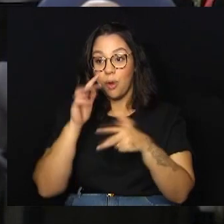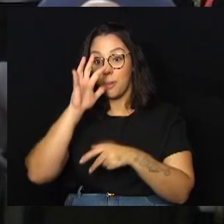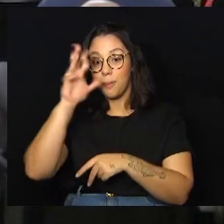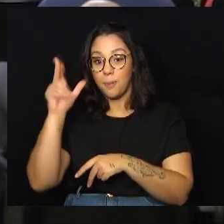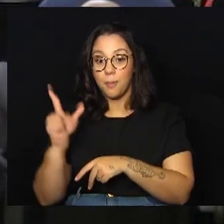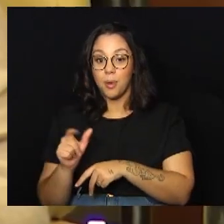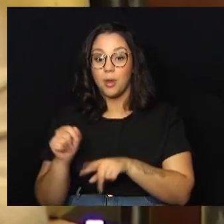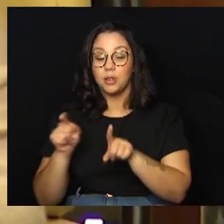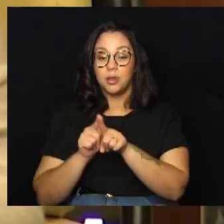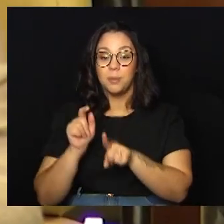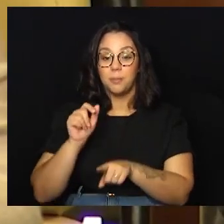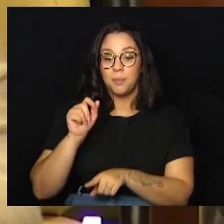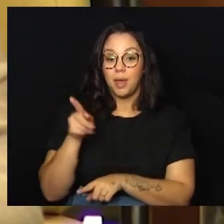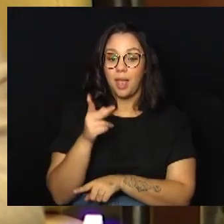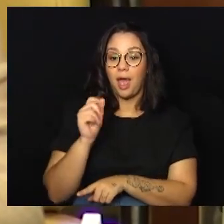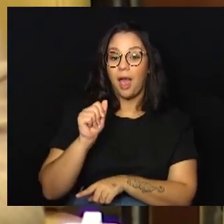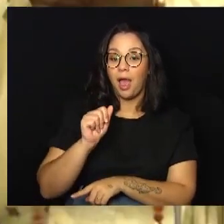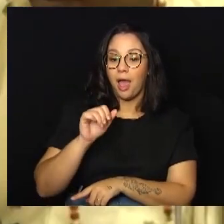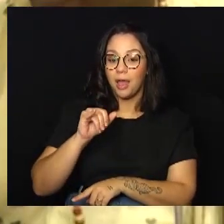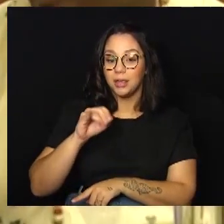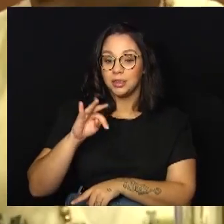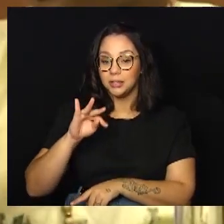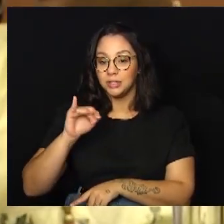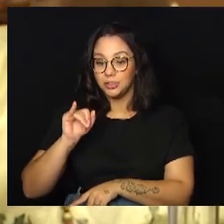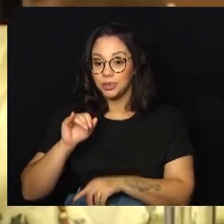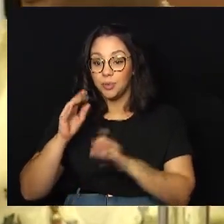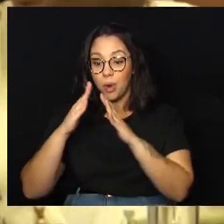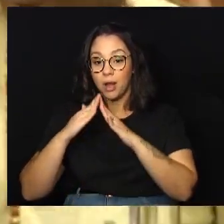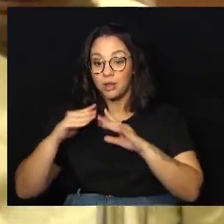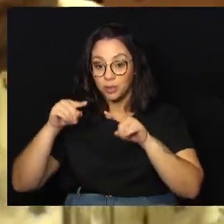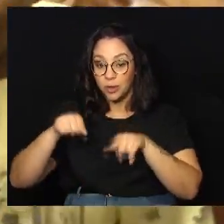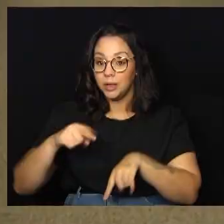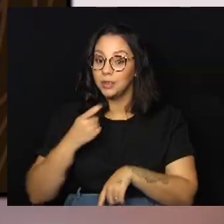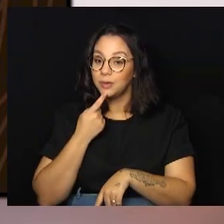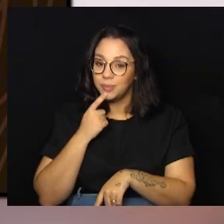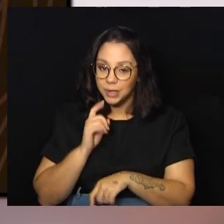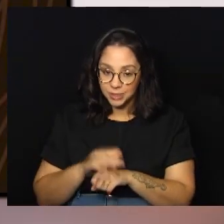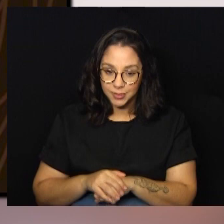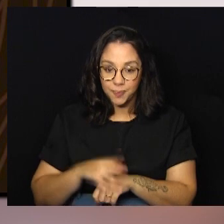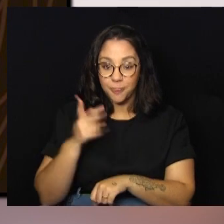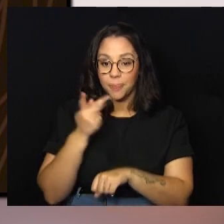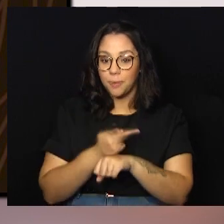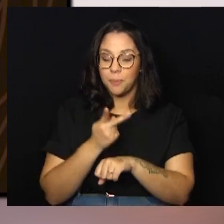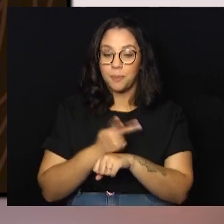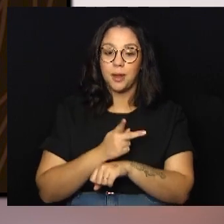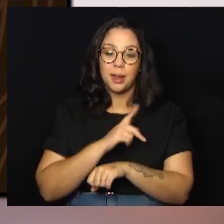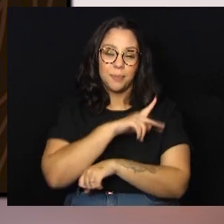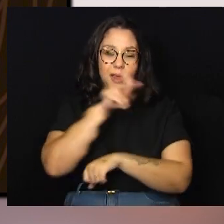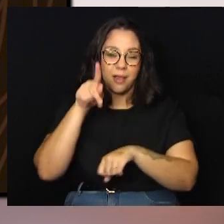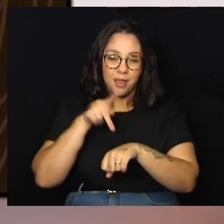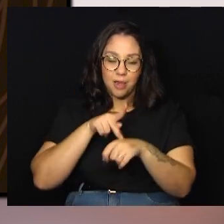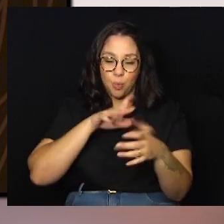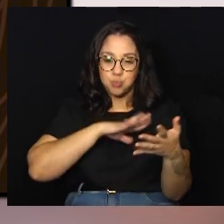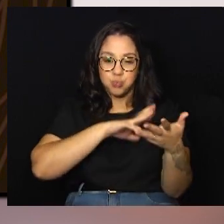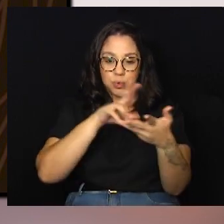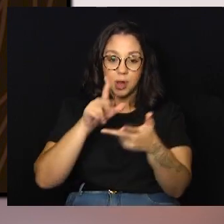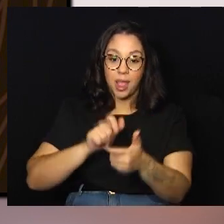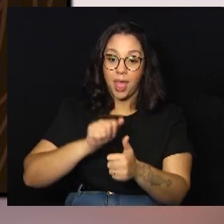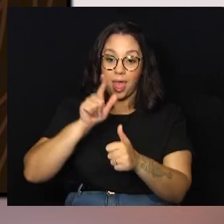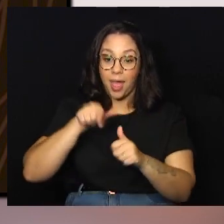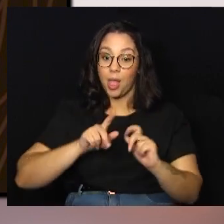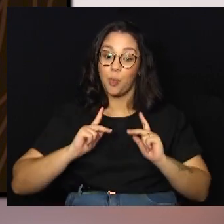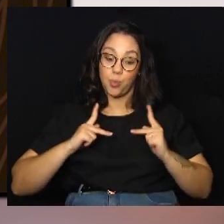africanos e haitianos, moradores da cidade de Campinas. O Prêmio Internacional Africa Friends é um prêmio